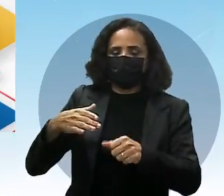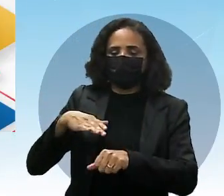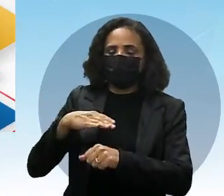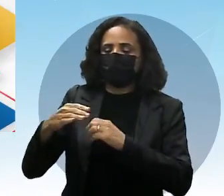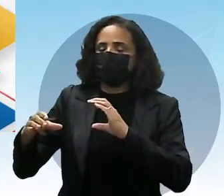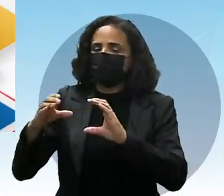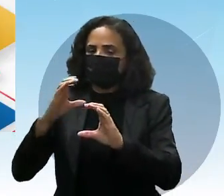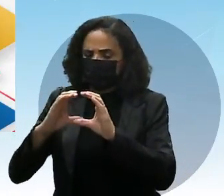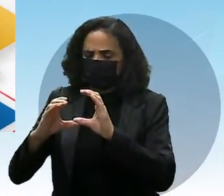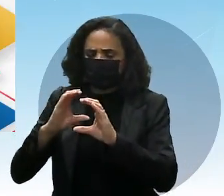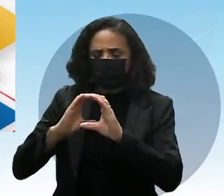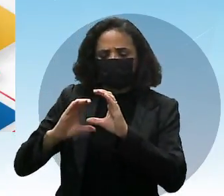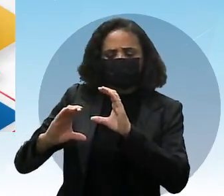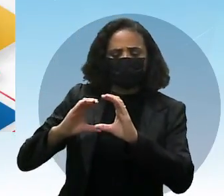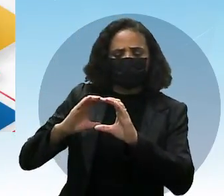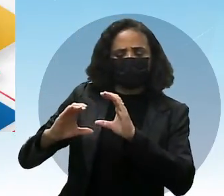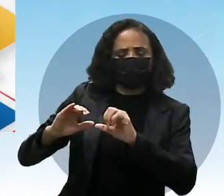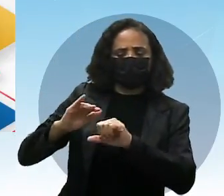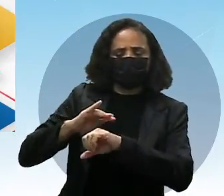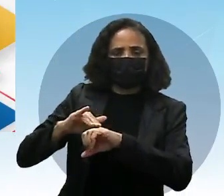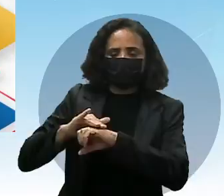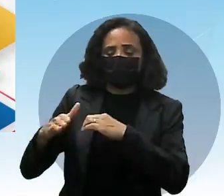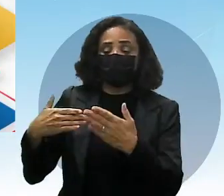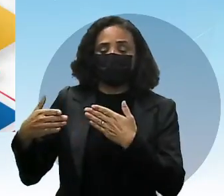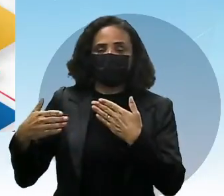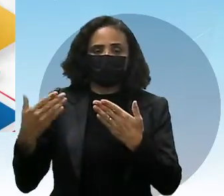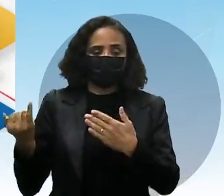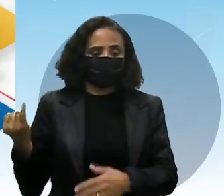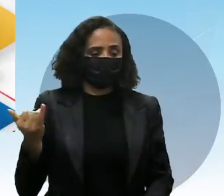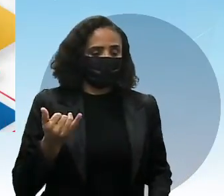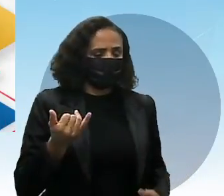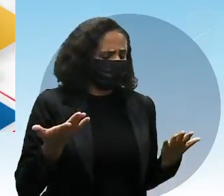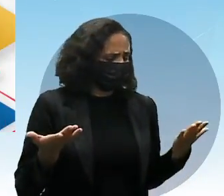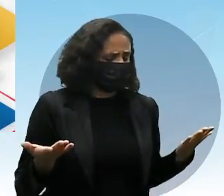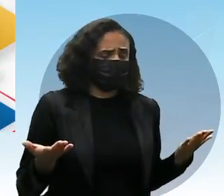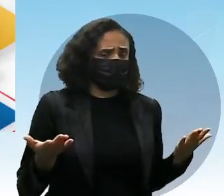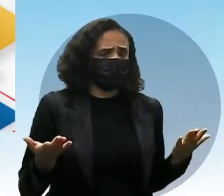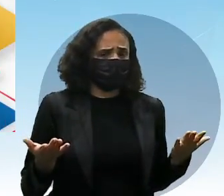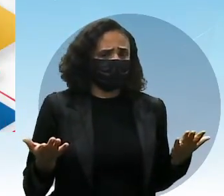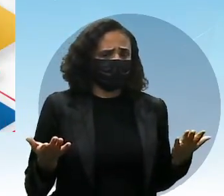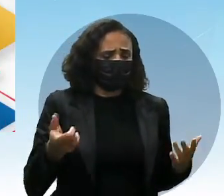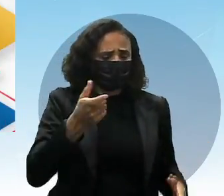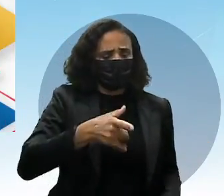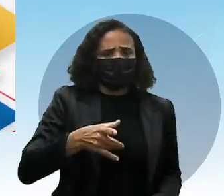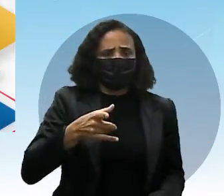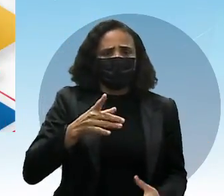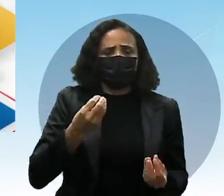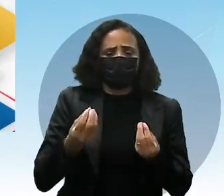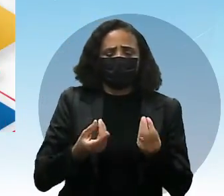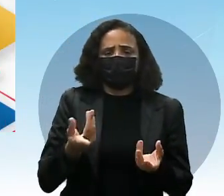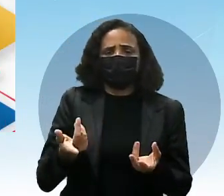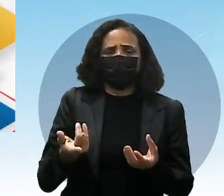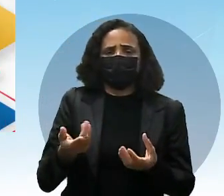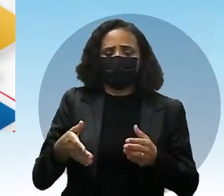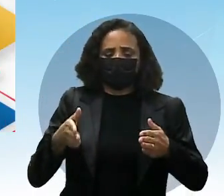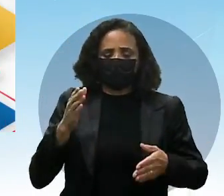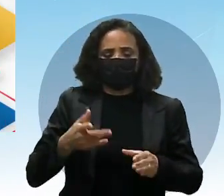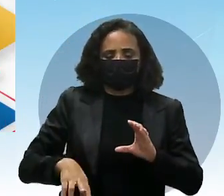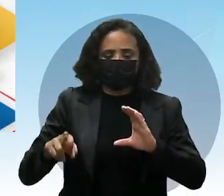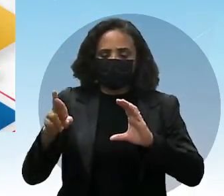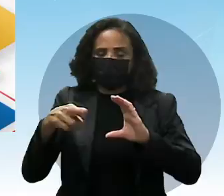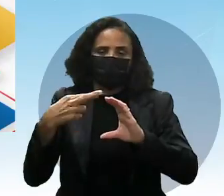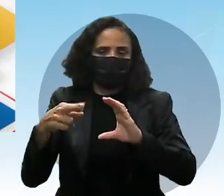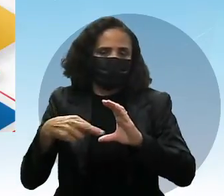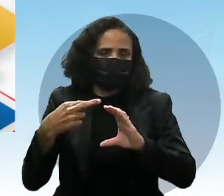Comunicando que ia trabalhar de casa E informando que O chatbot ia responder por ele E-mail,